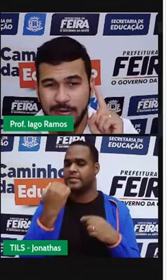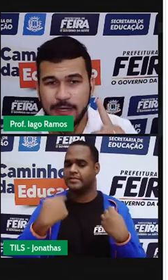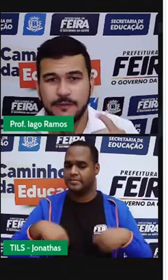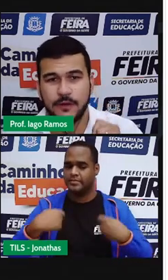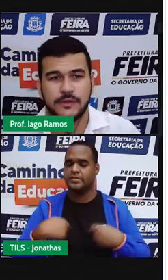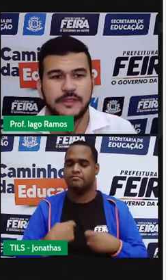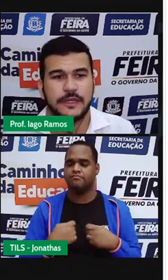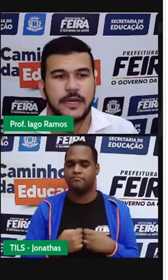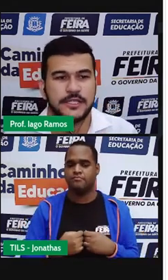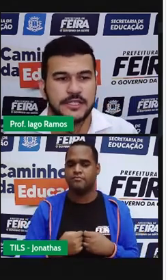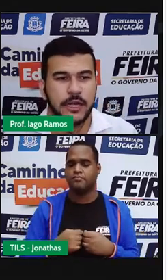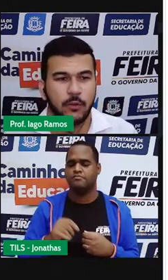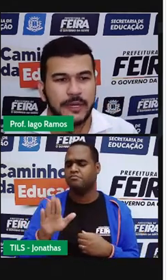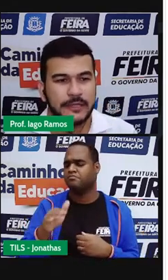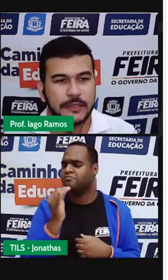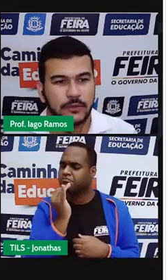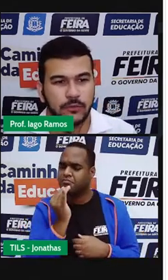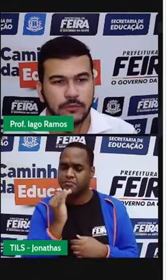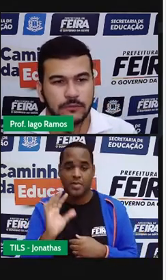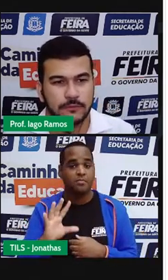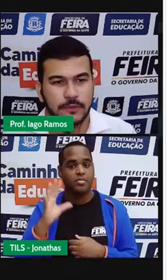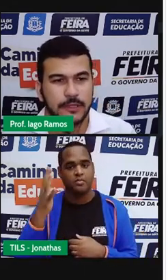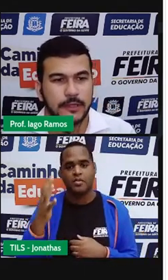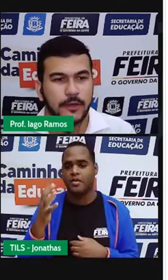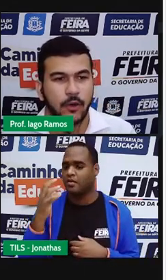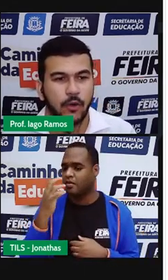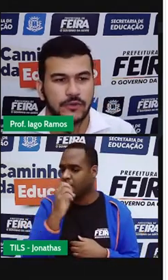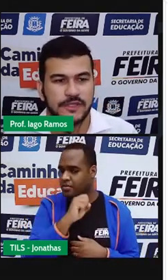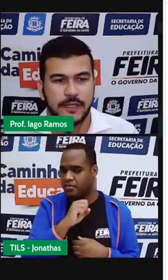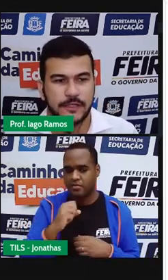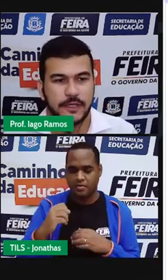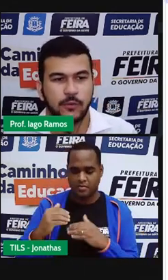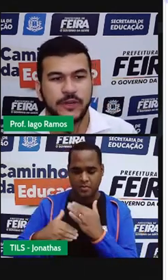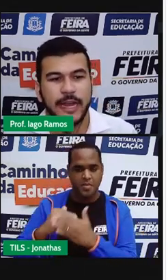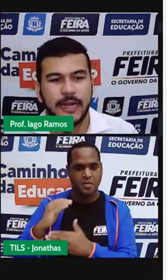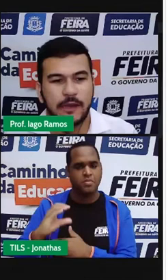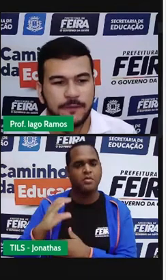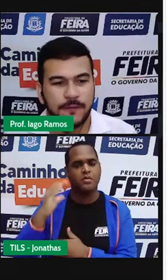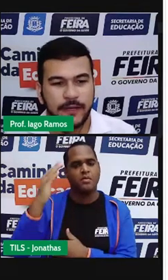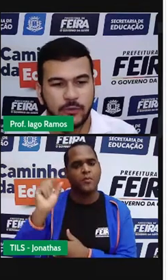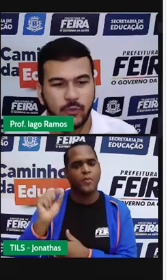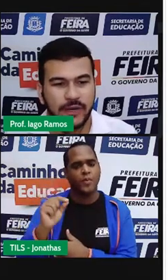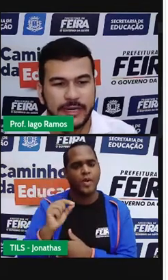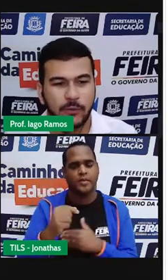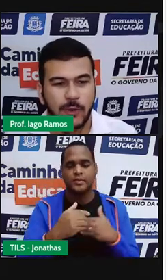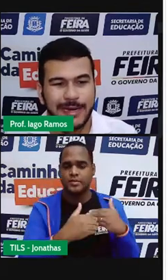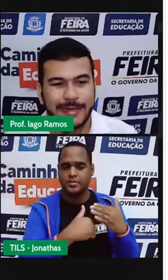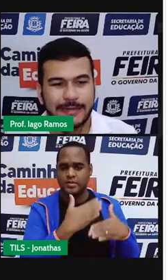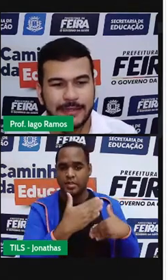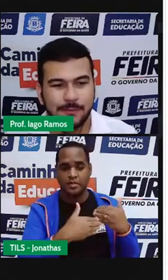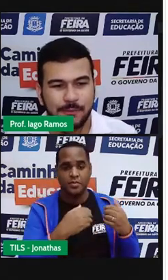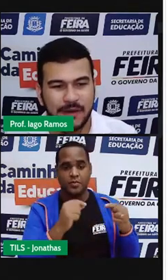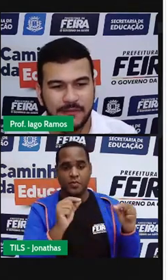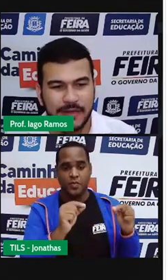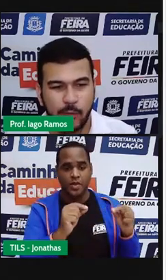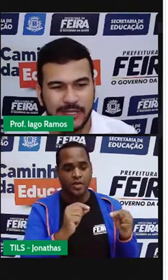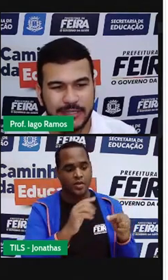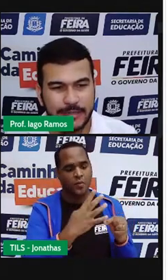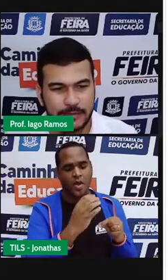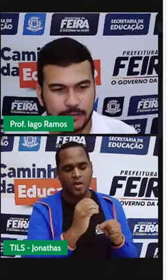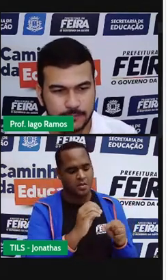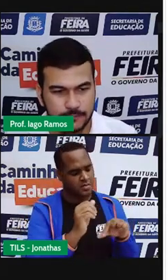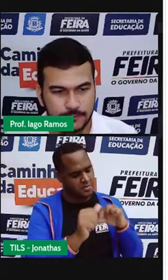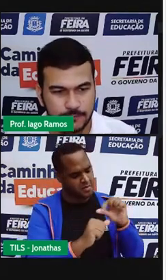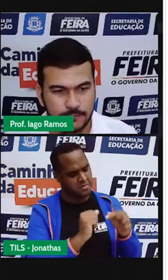Como é que a velocidade está aumentando? Ou seja, o que é que é feito em 40 para virar